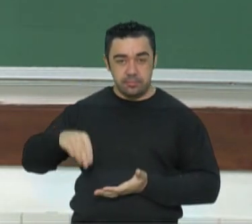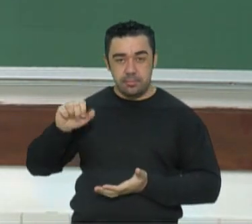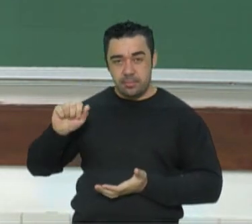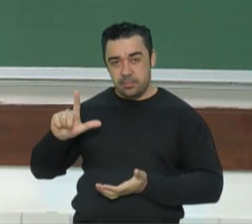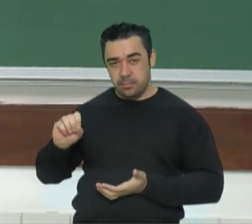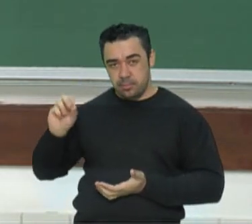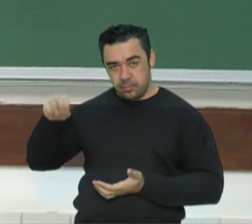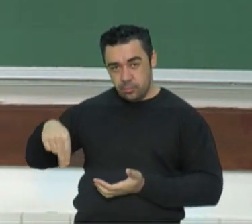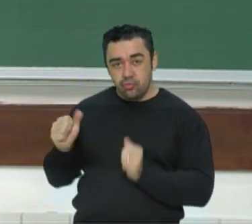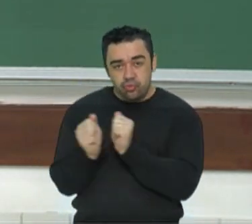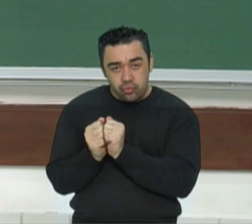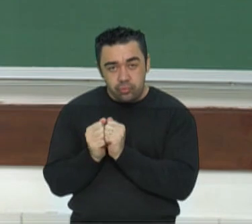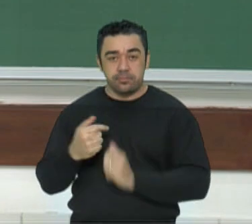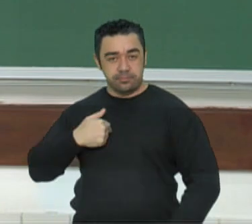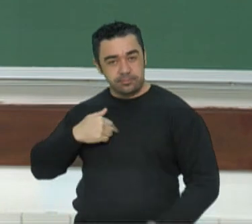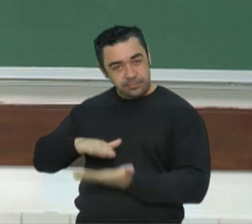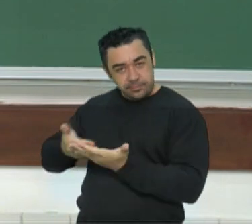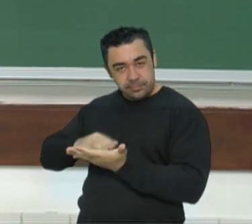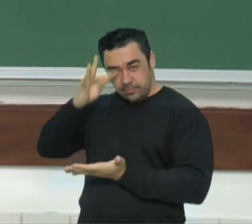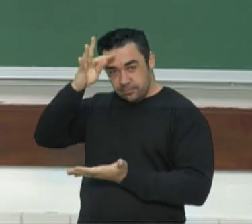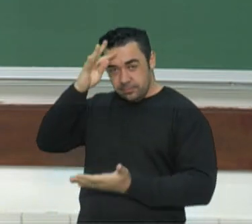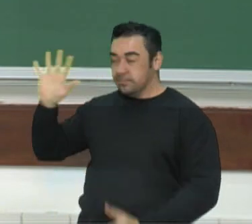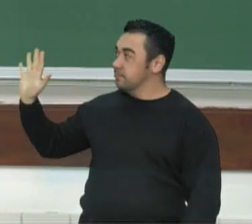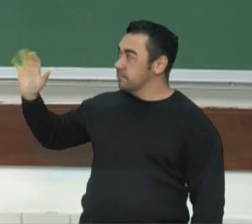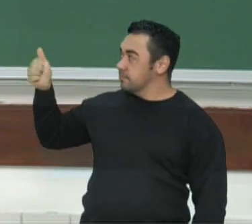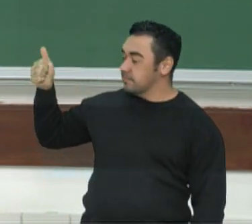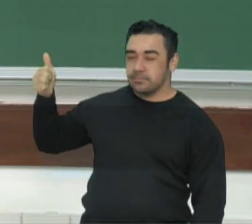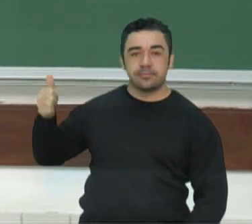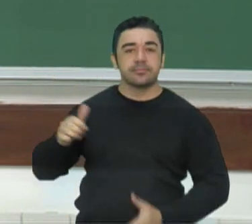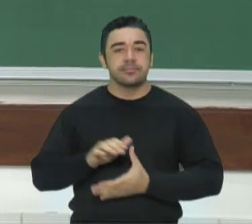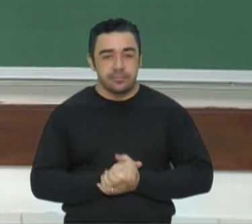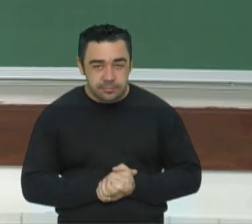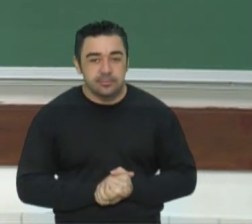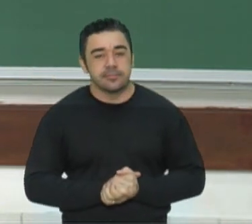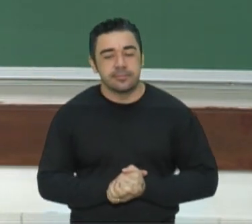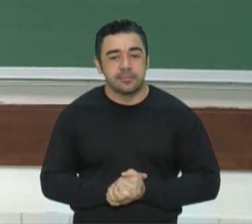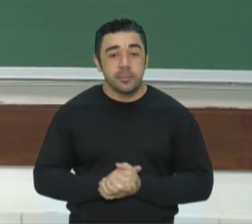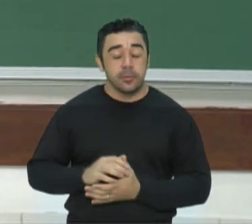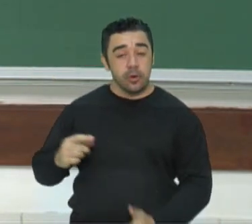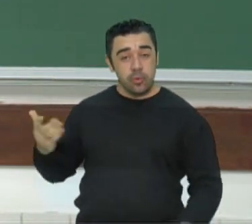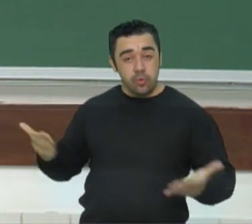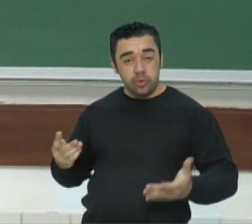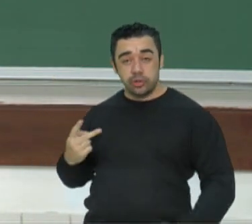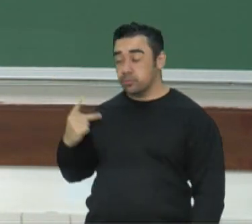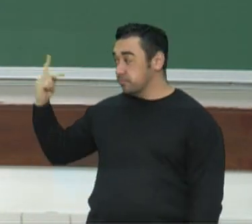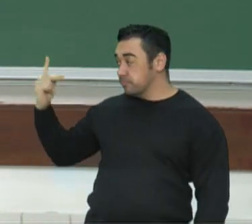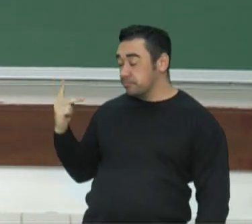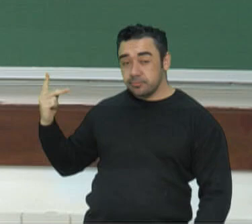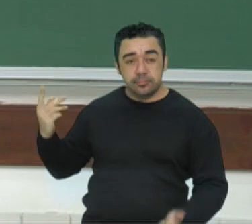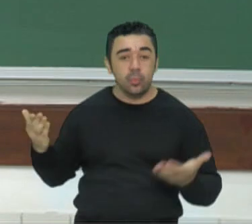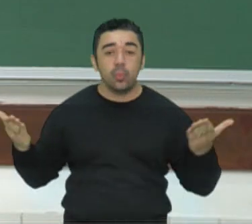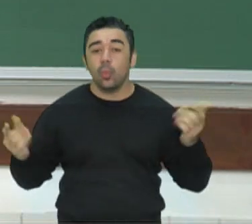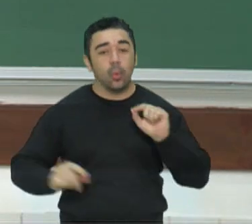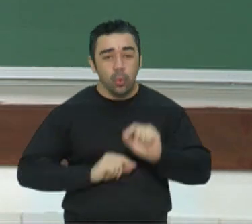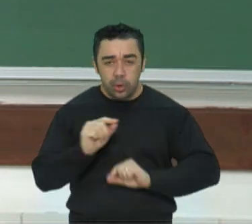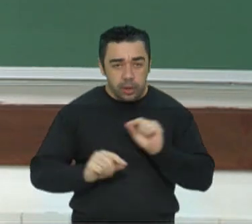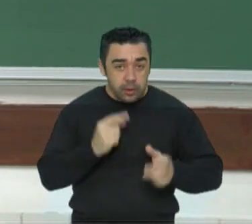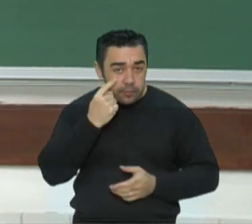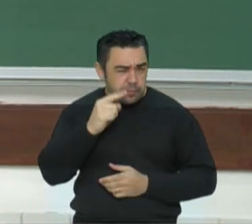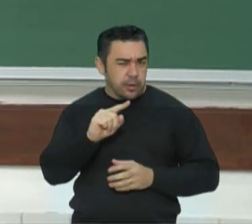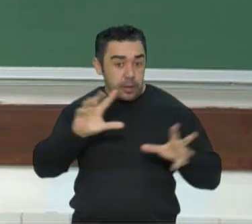junto comigo e com você, tá o Tiago aqui. Dê um oi para o Tiago, muito bem. E a gente hoje vai